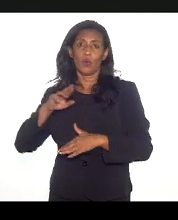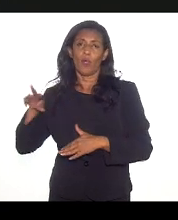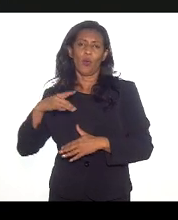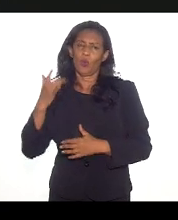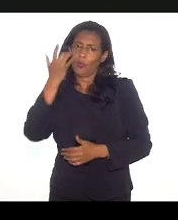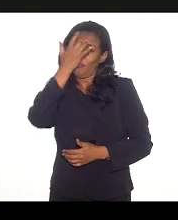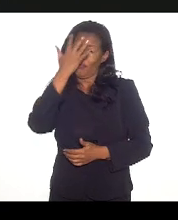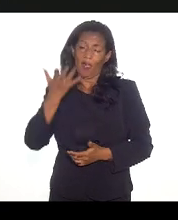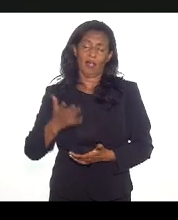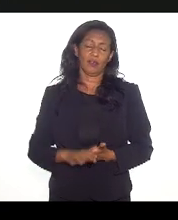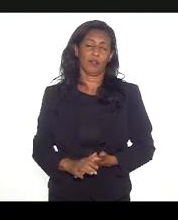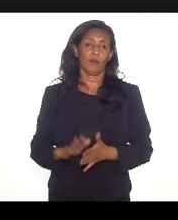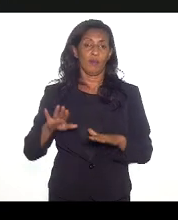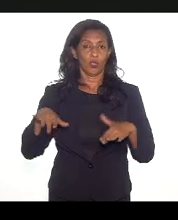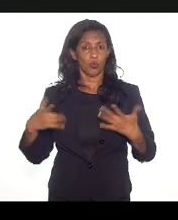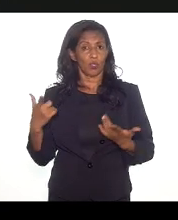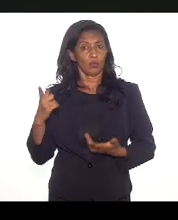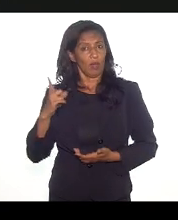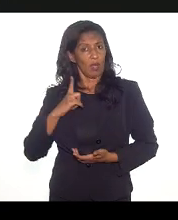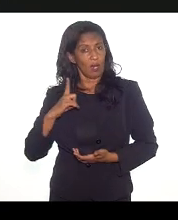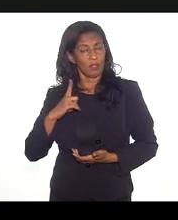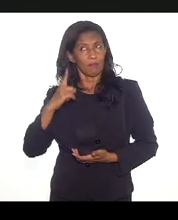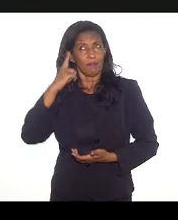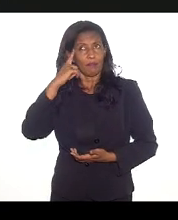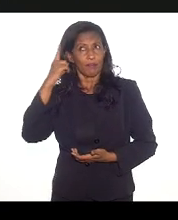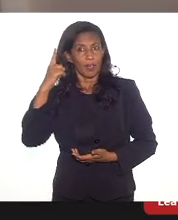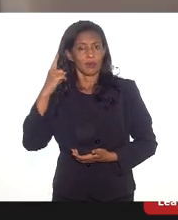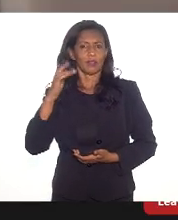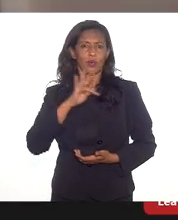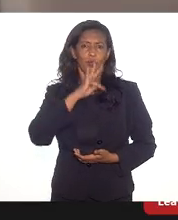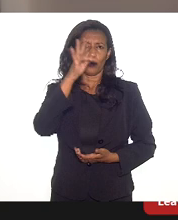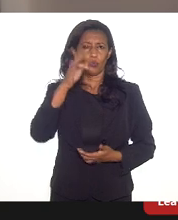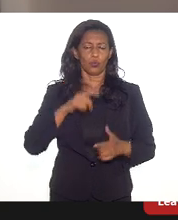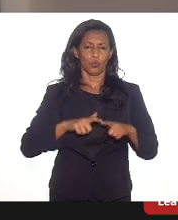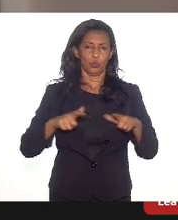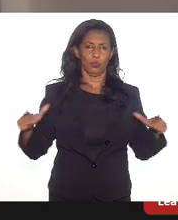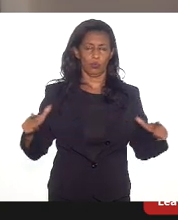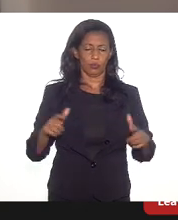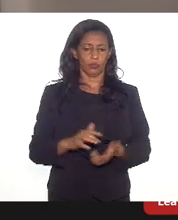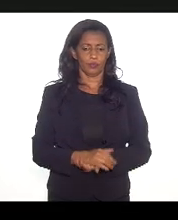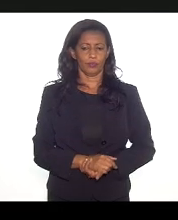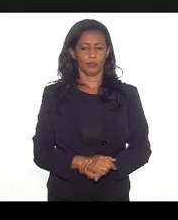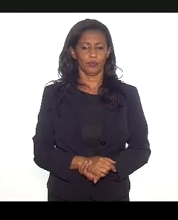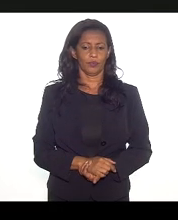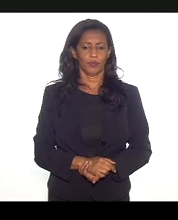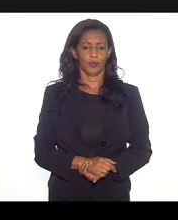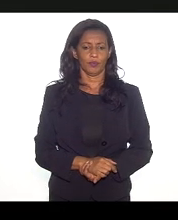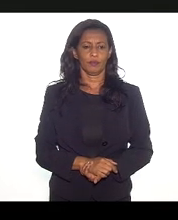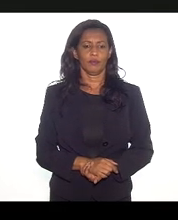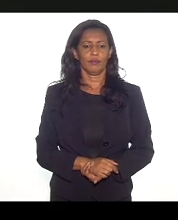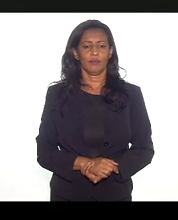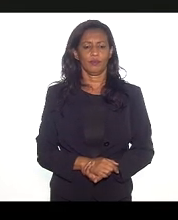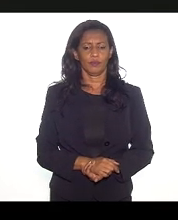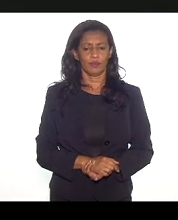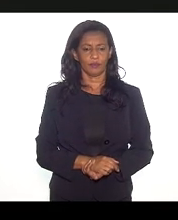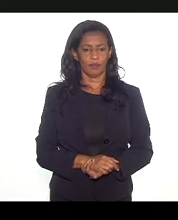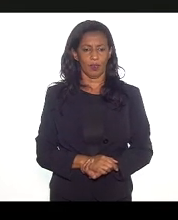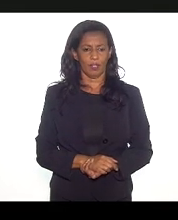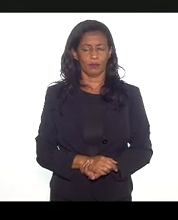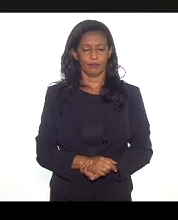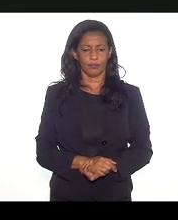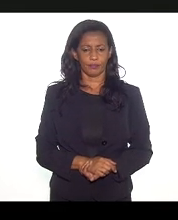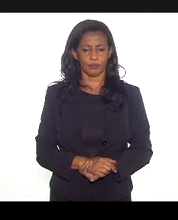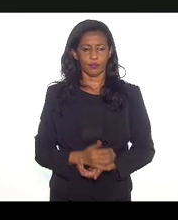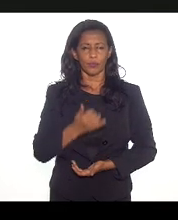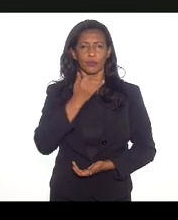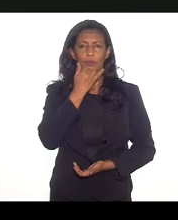também é importante, mas quando ela tem perspectiva de mercado e de crescimento de mercado. Obrigada, Mauro, por sua intervenção. Só pediria ao